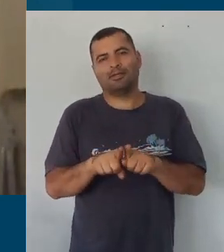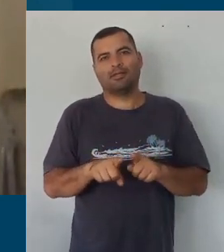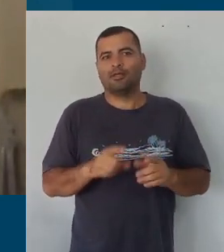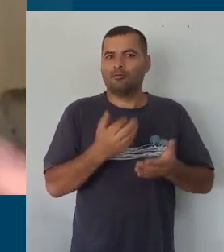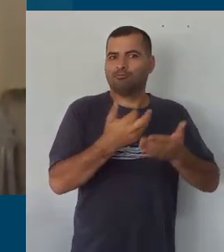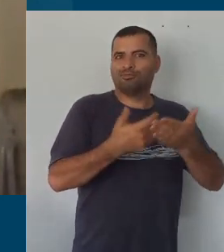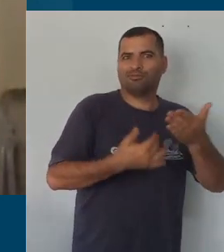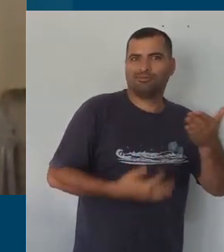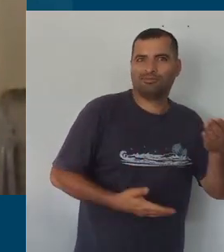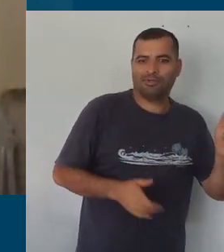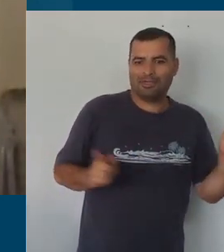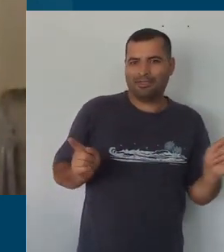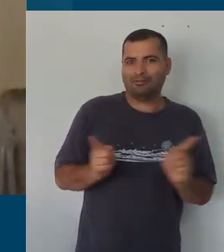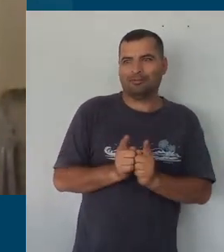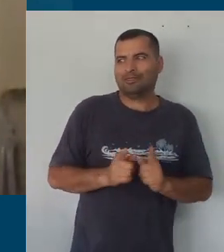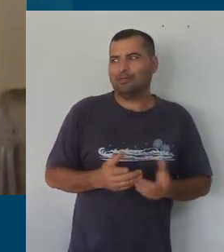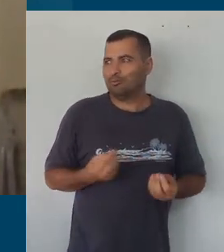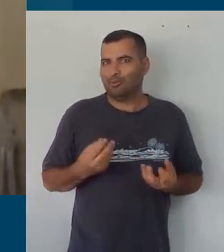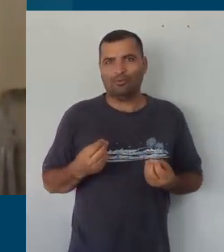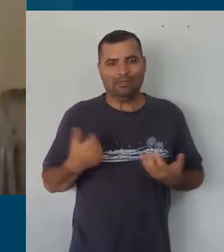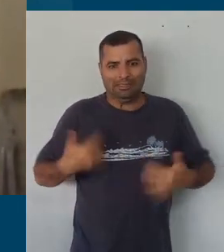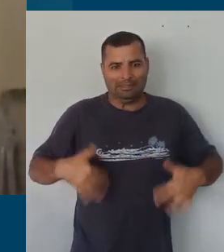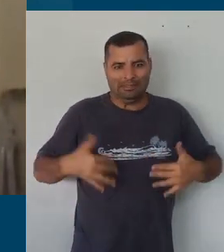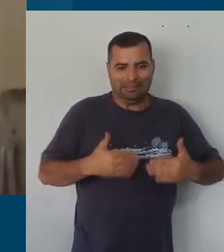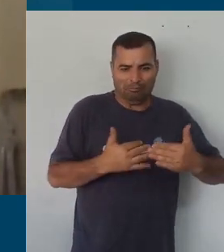estou reduzindo, sintetizando.